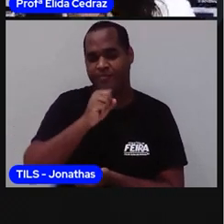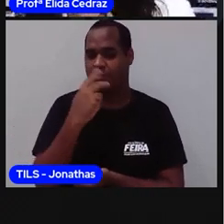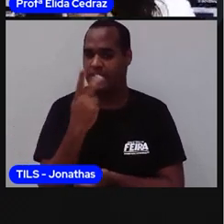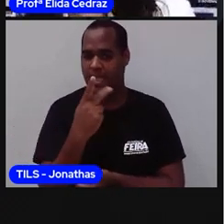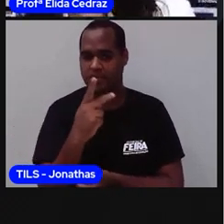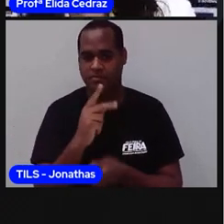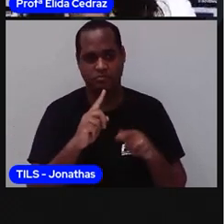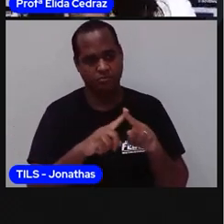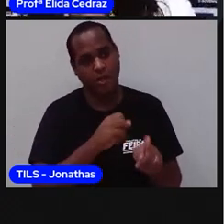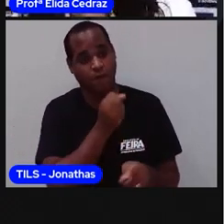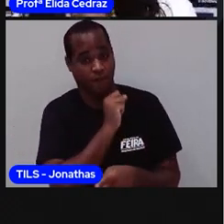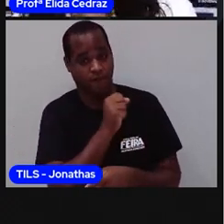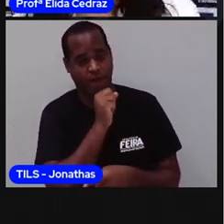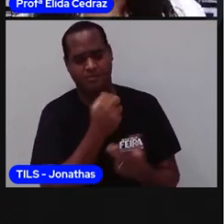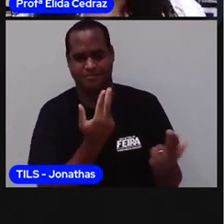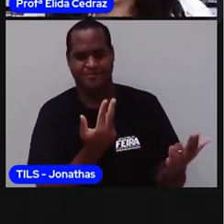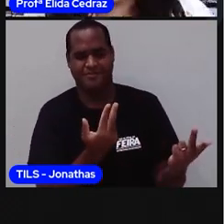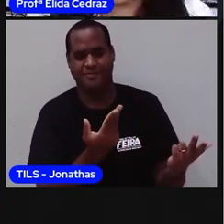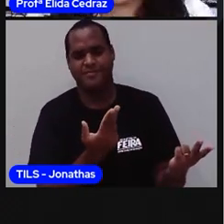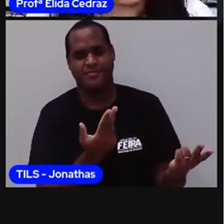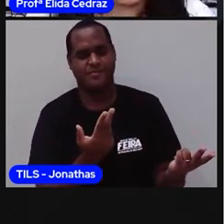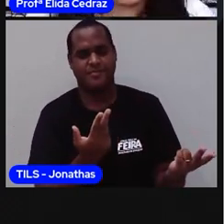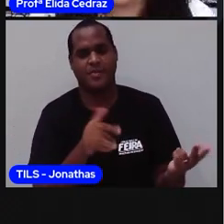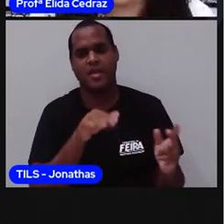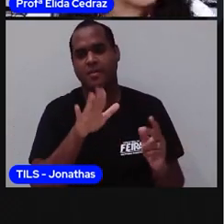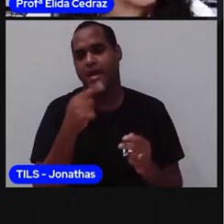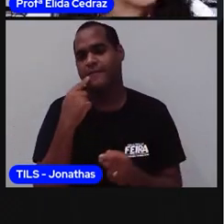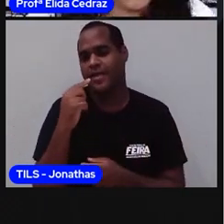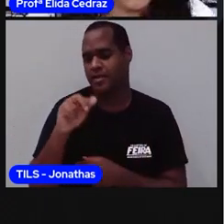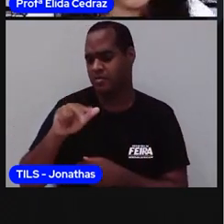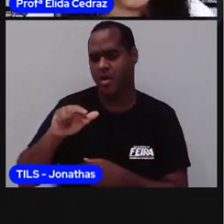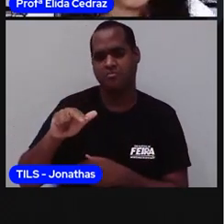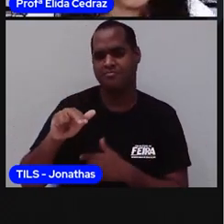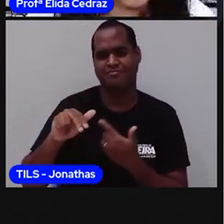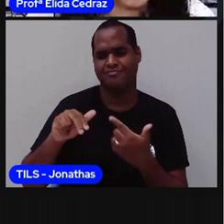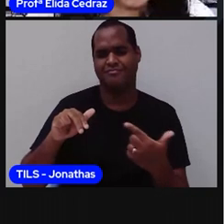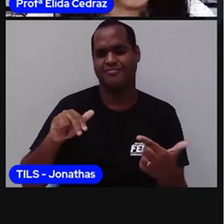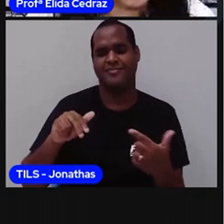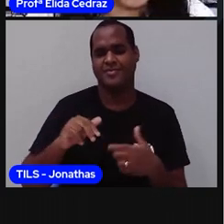mesma avó que você, mas não é seu irmão.